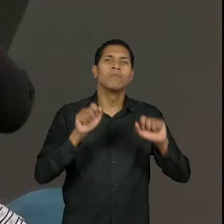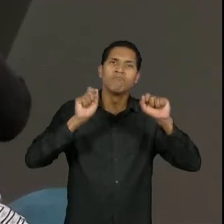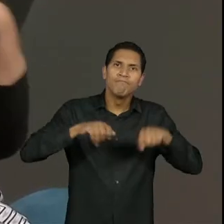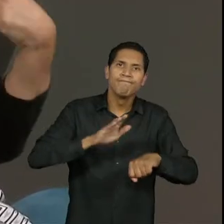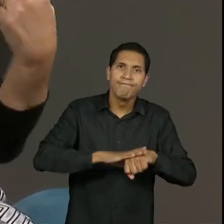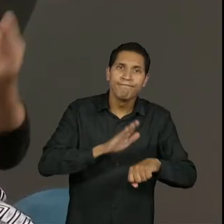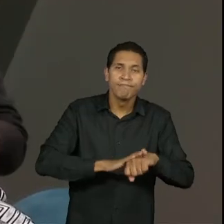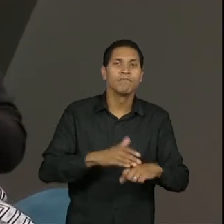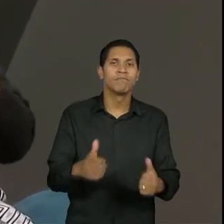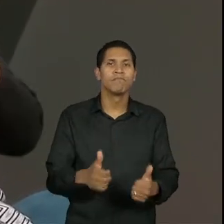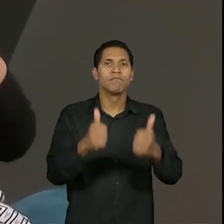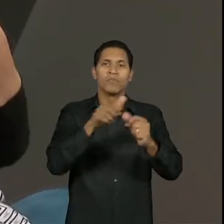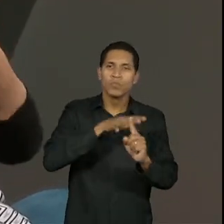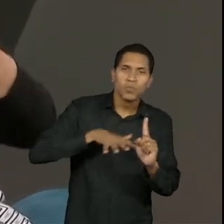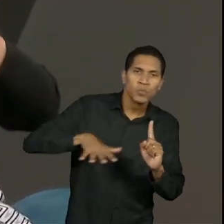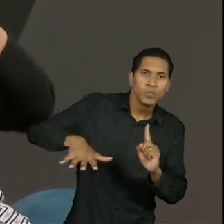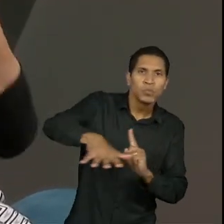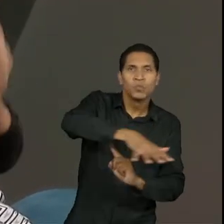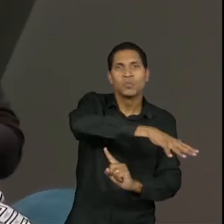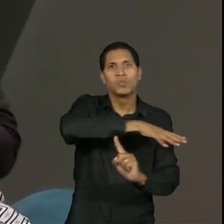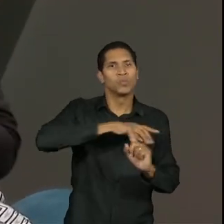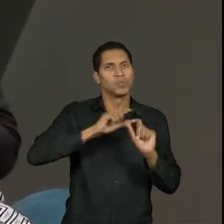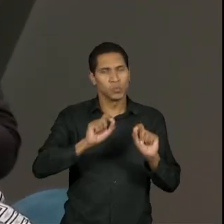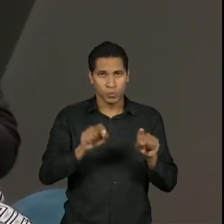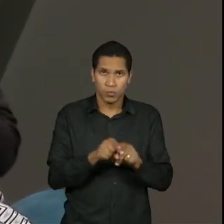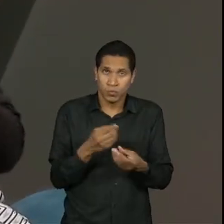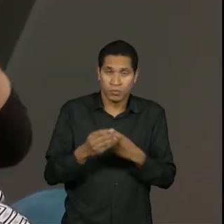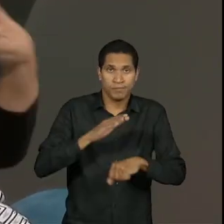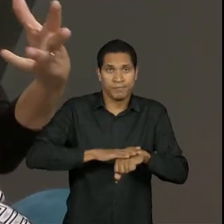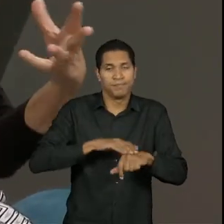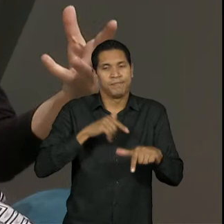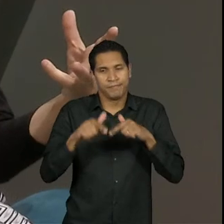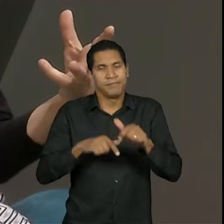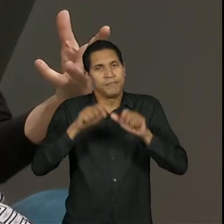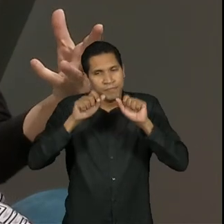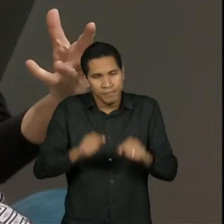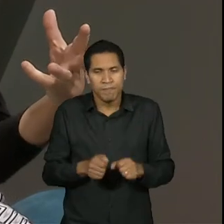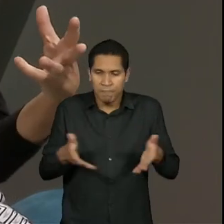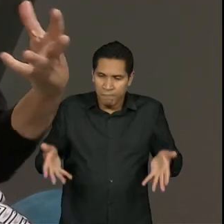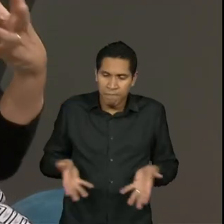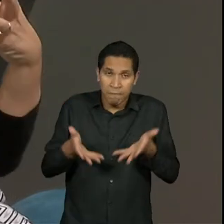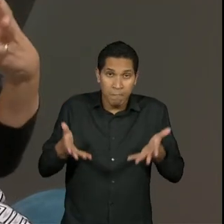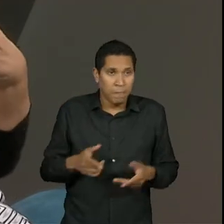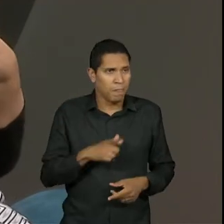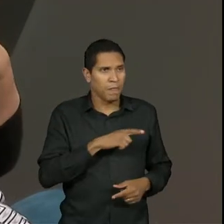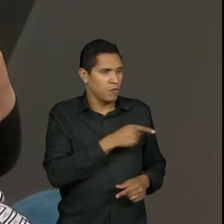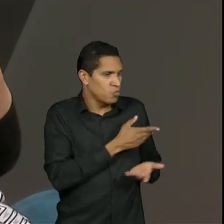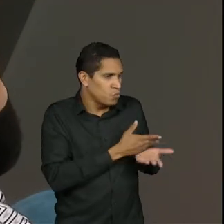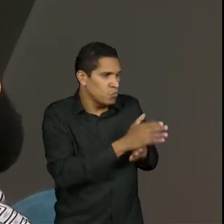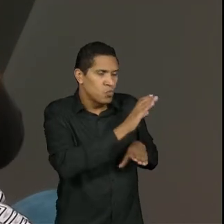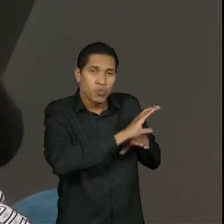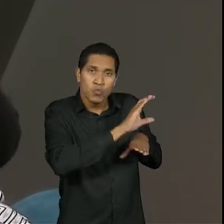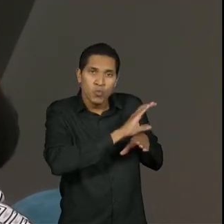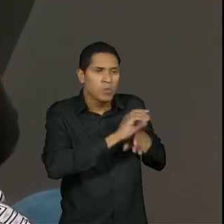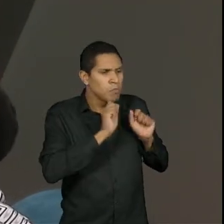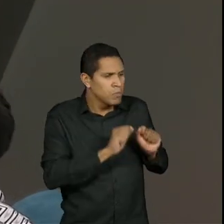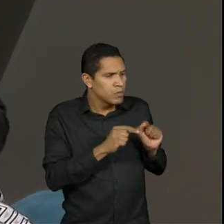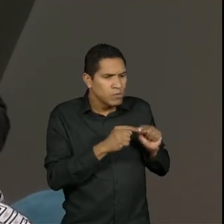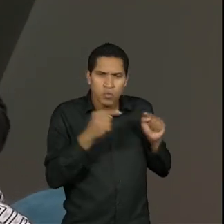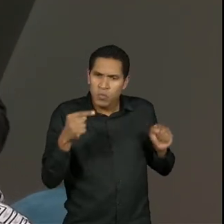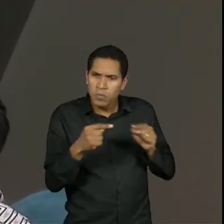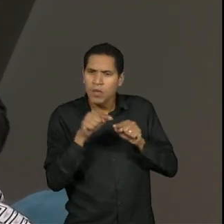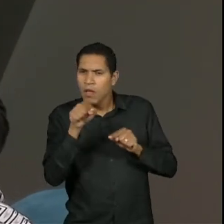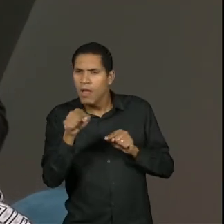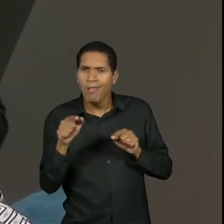fazer para melhorar o meu entorno, que tipo de trabalho eu posso propor desde lá do começo do meu curso, é fundamental para que a gente